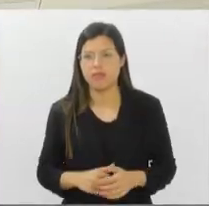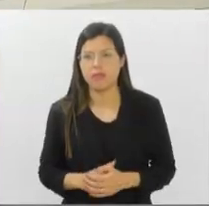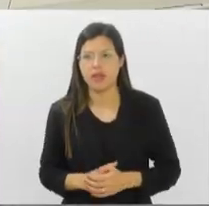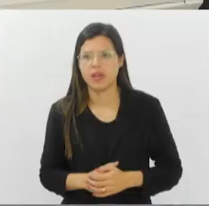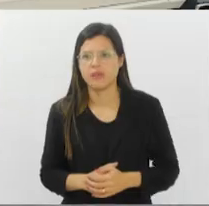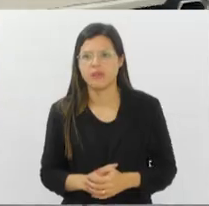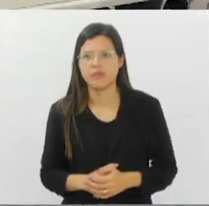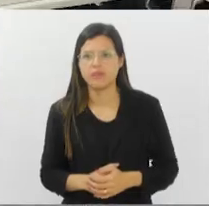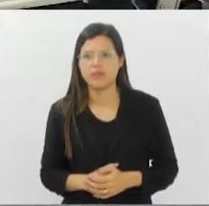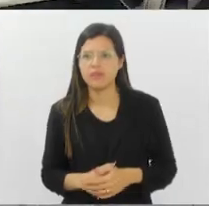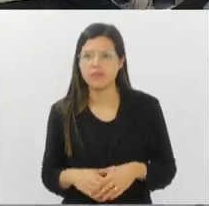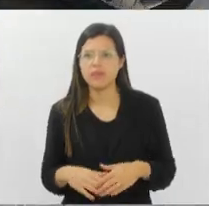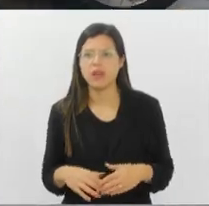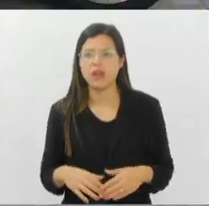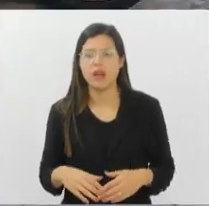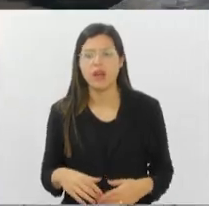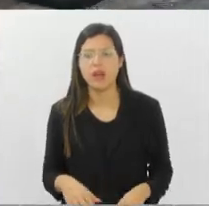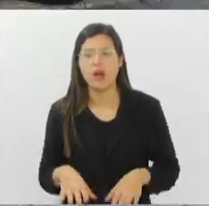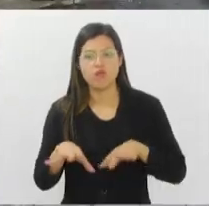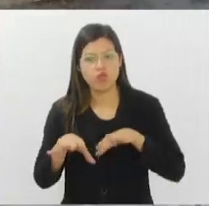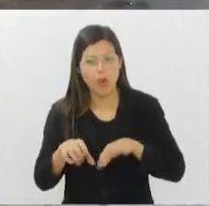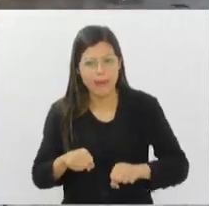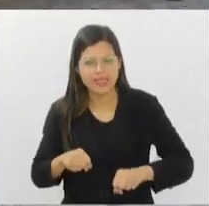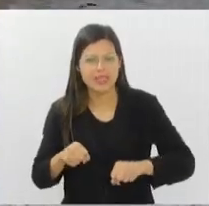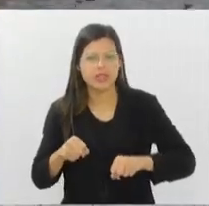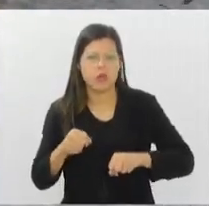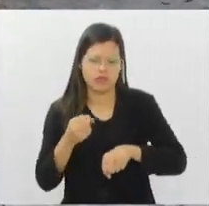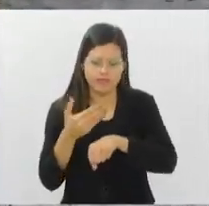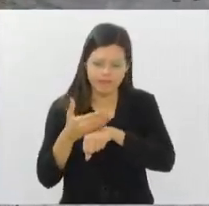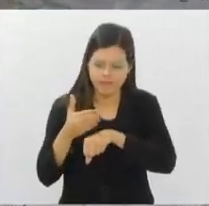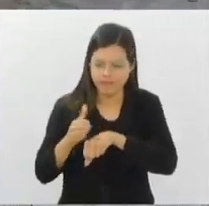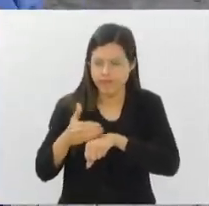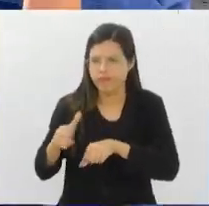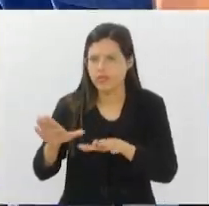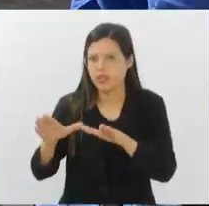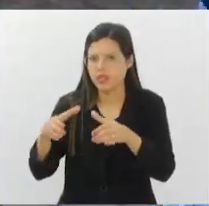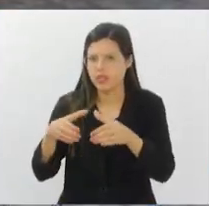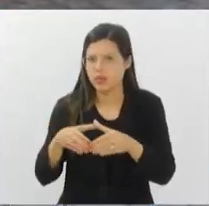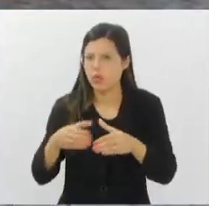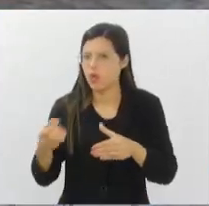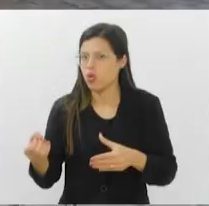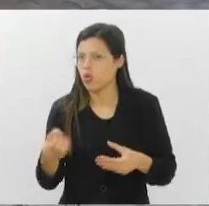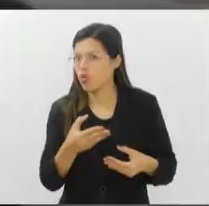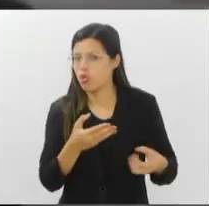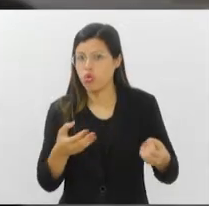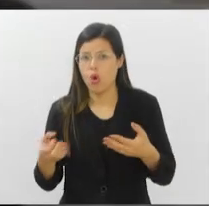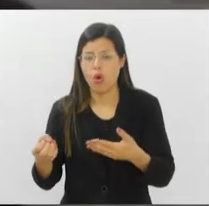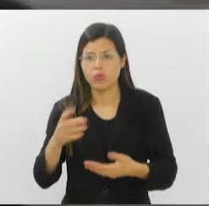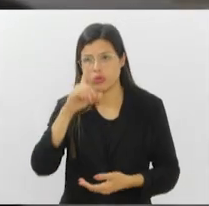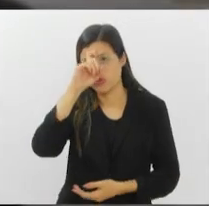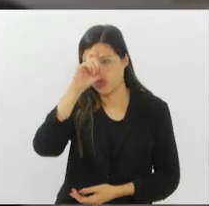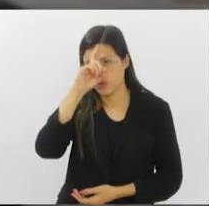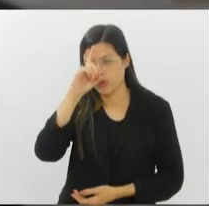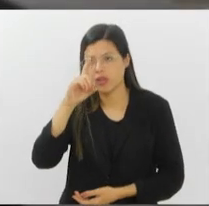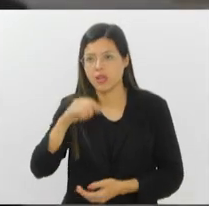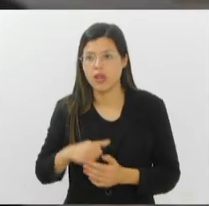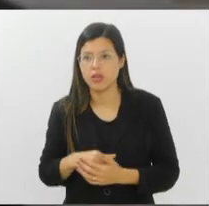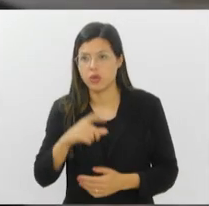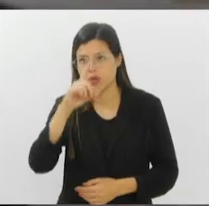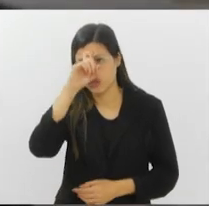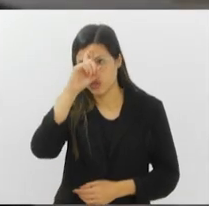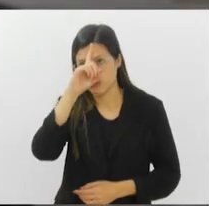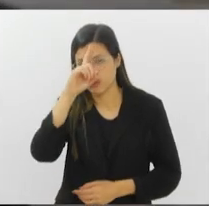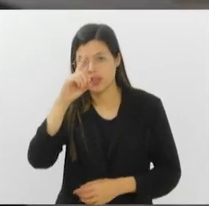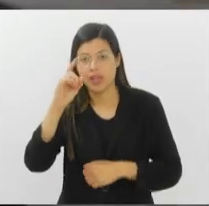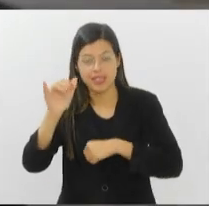formação, ou seja, a gente está capacitando essas equipes em novas hospitais, em hospitais que são considerados